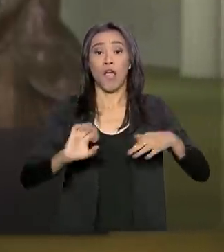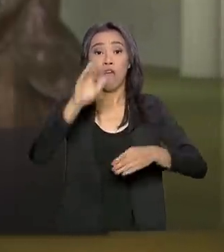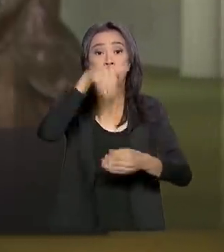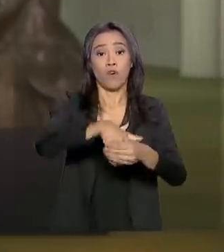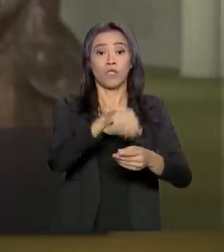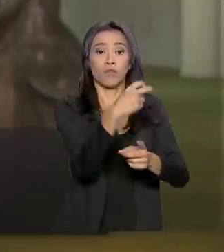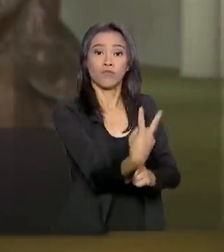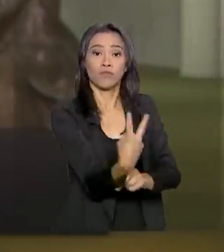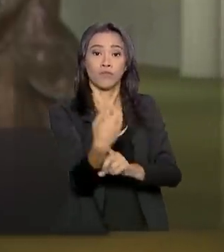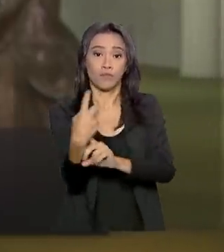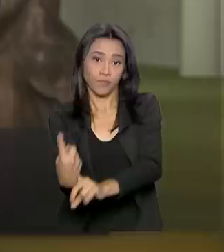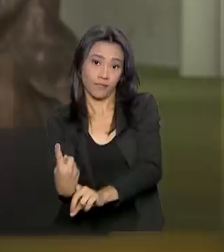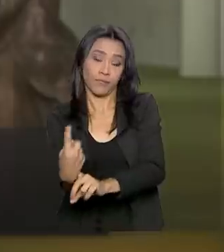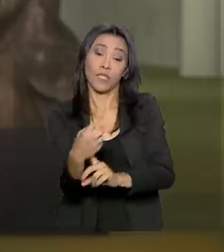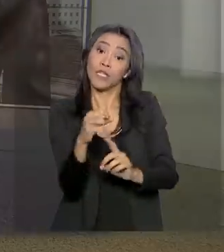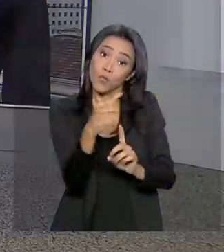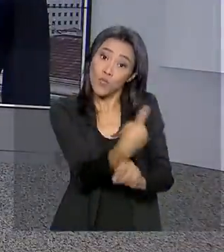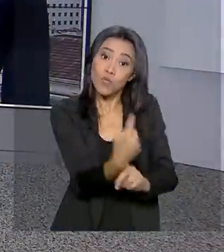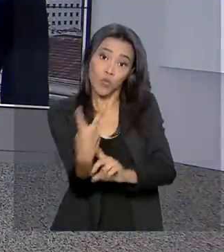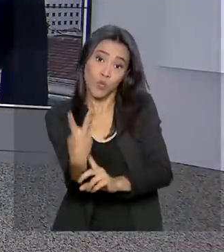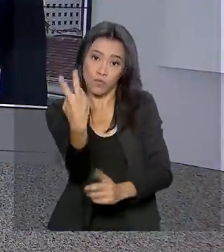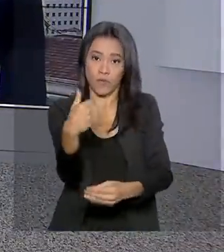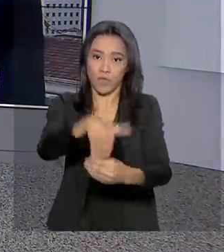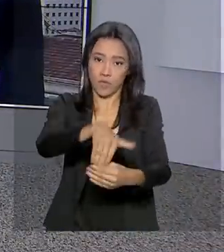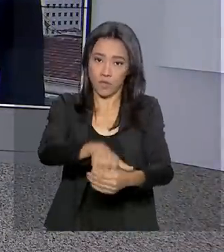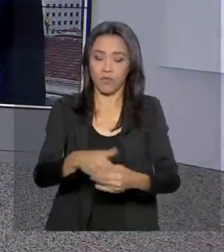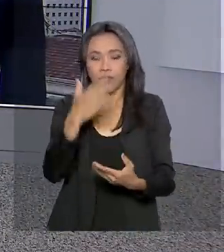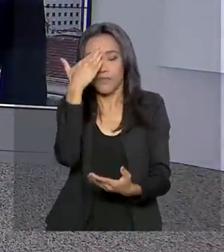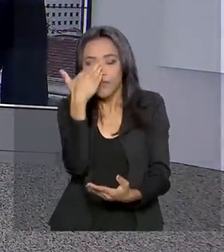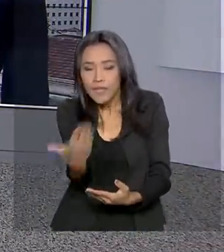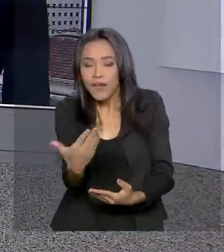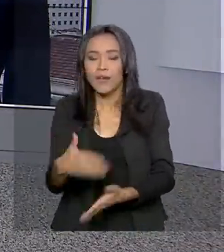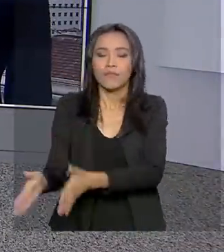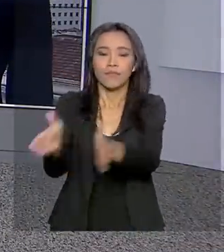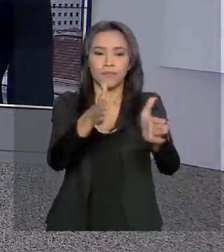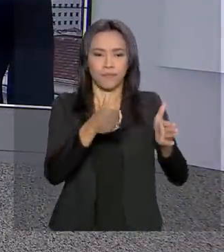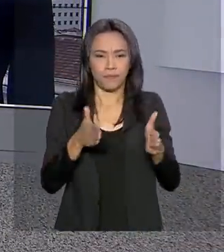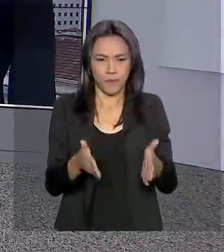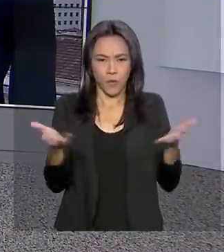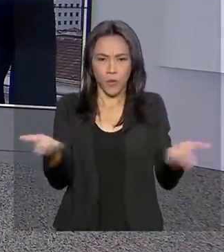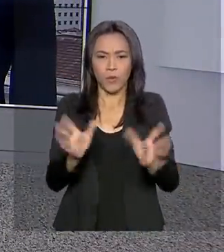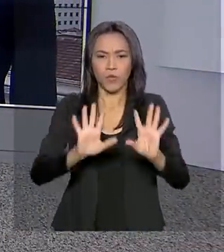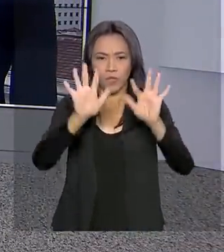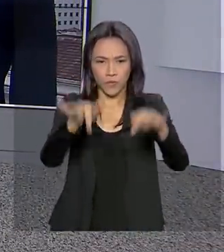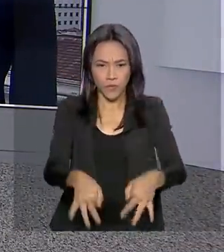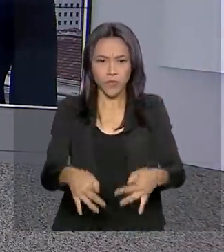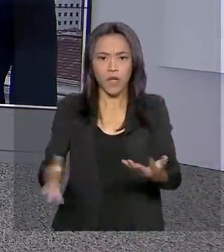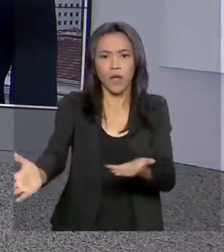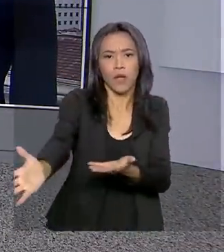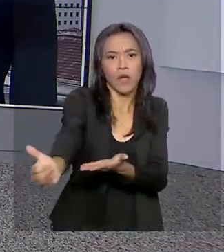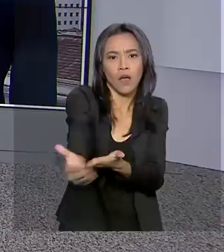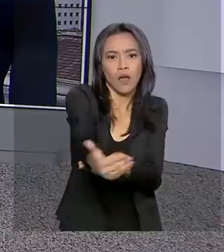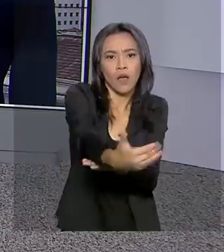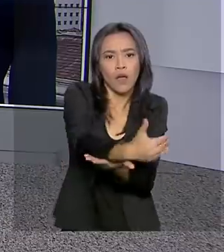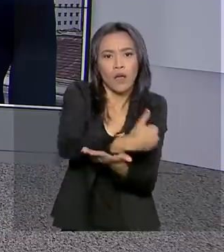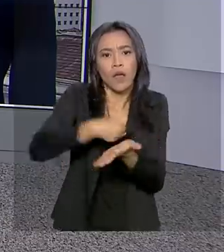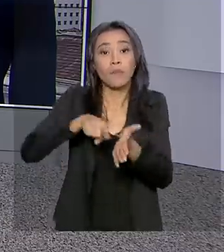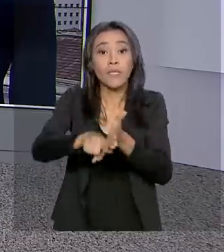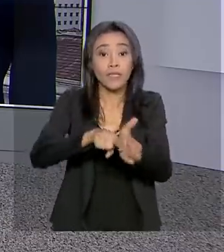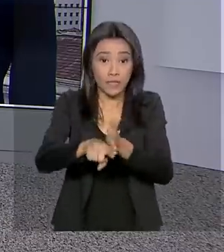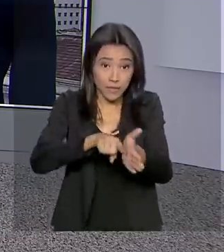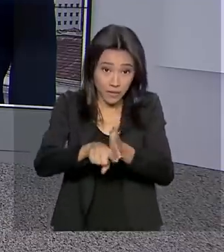dois turnos. Renata. Obrigada, Selma, pelas suas informações. Termina hoje a coleta de dados do Censo da Educação Superior.